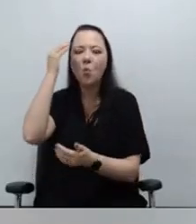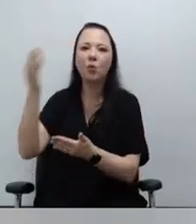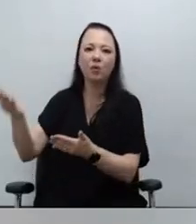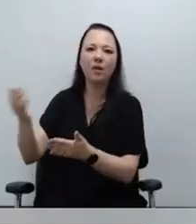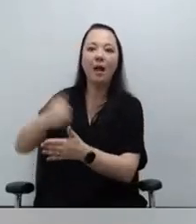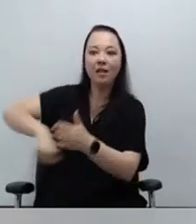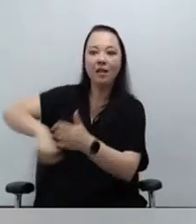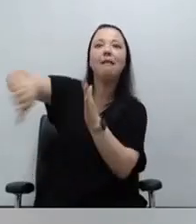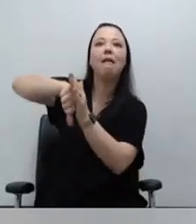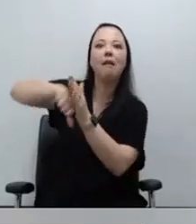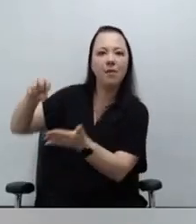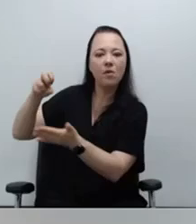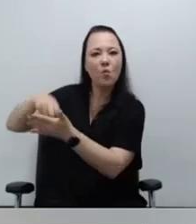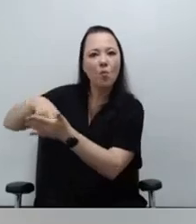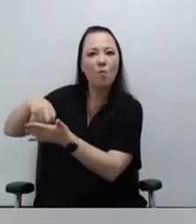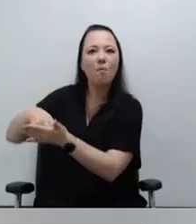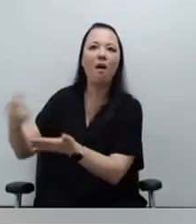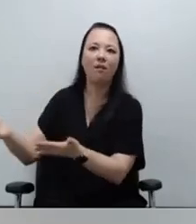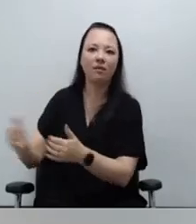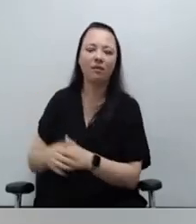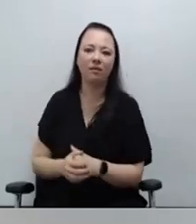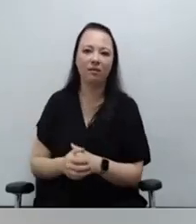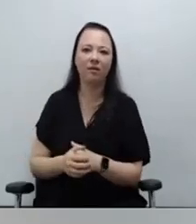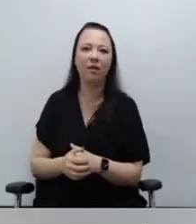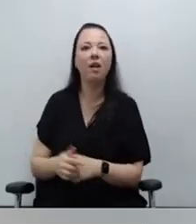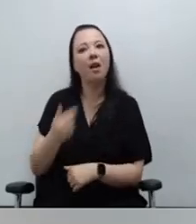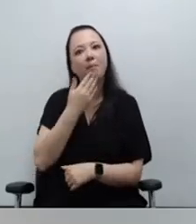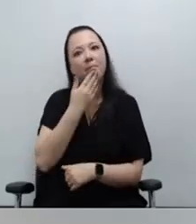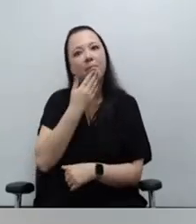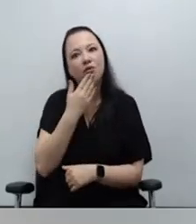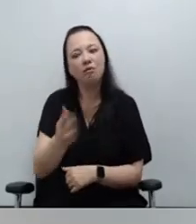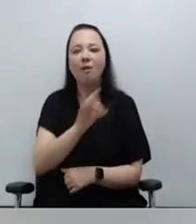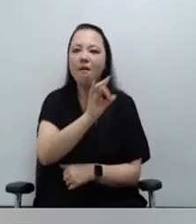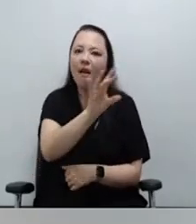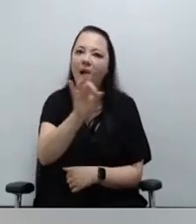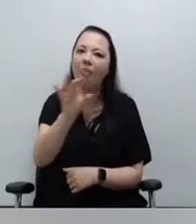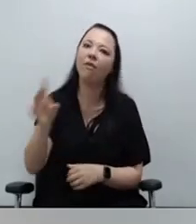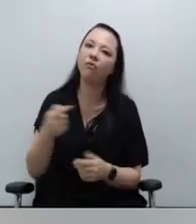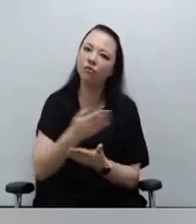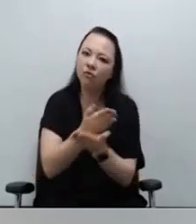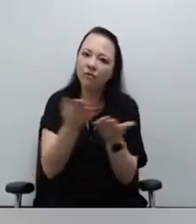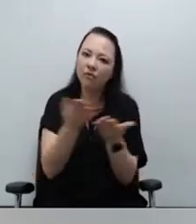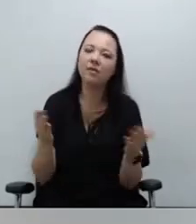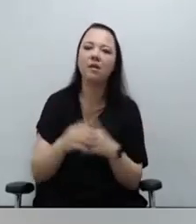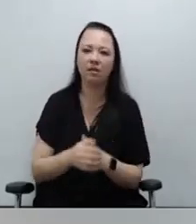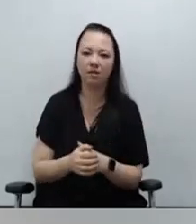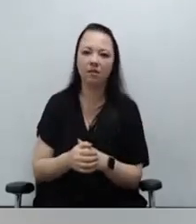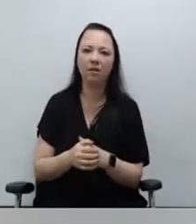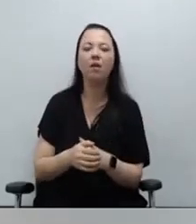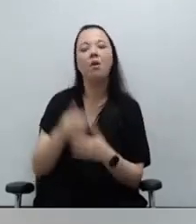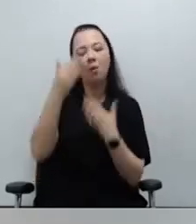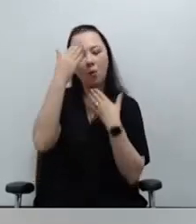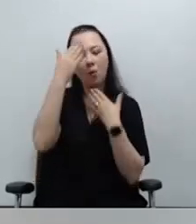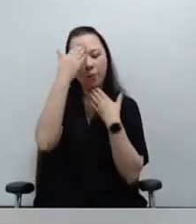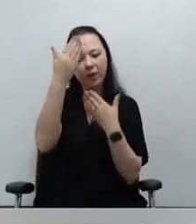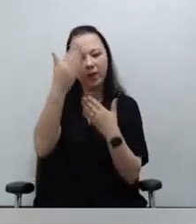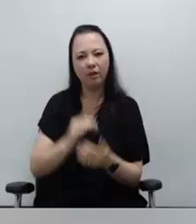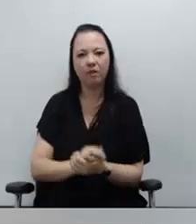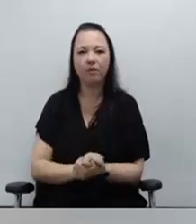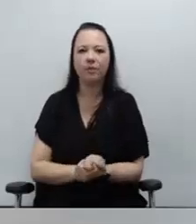e criminalmente. Esse era o meu pedido a cada um de vossas excelências. É isso. Obrigado.